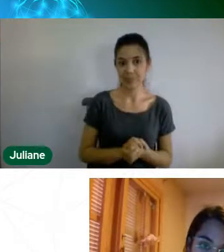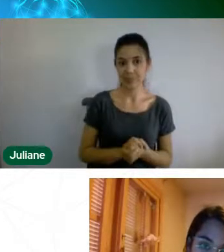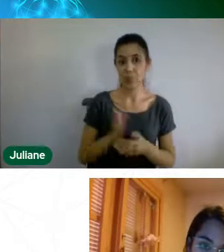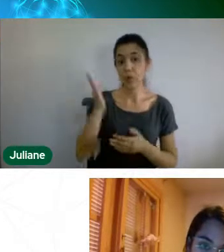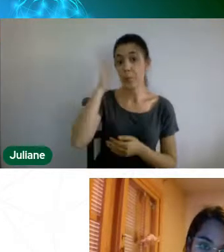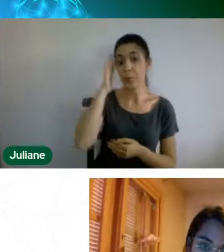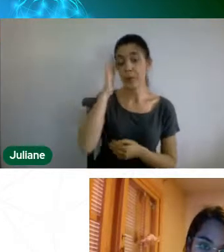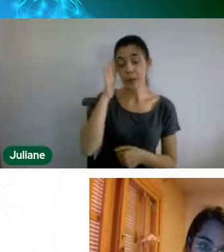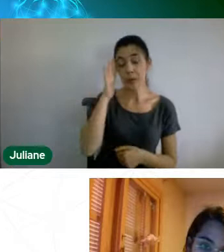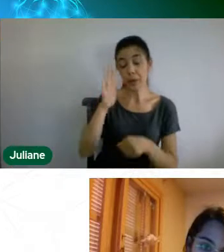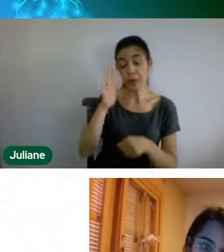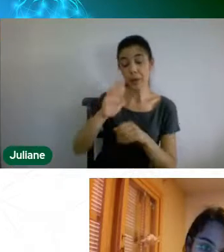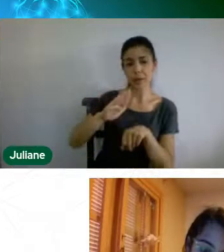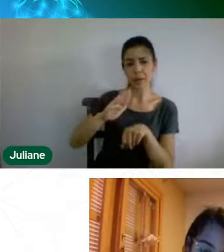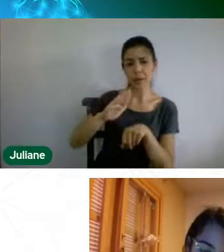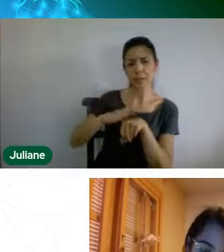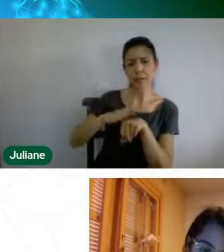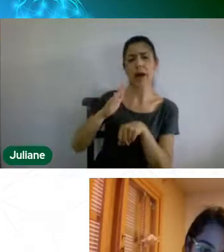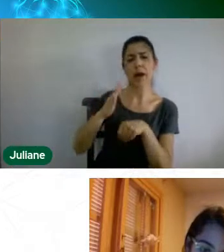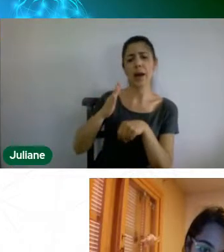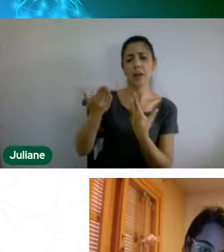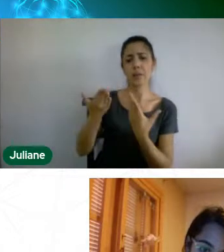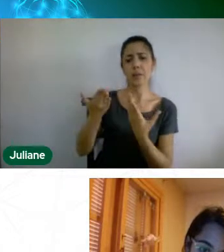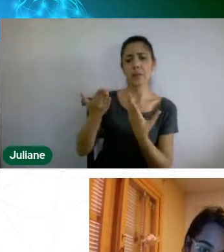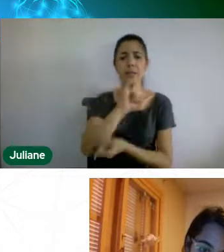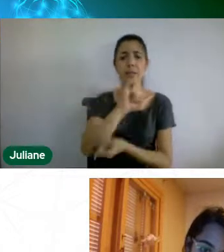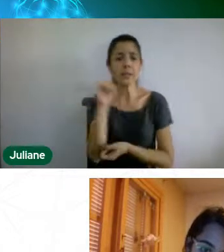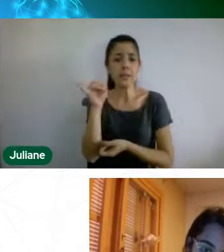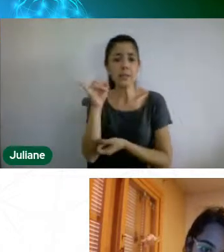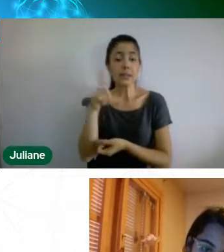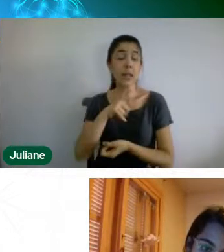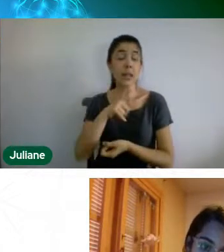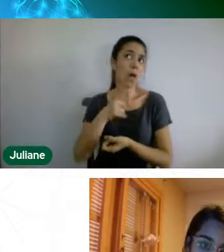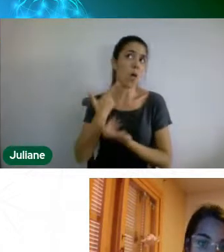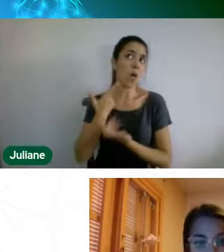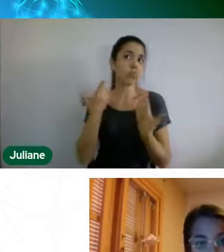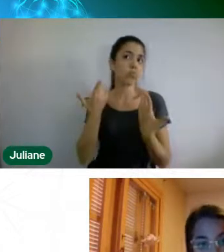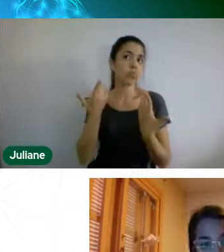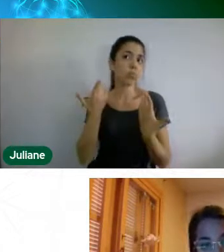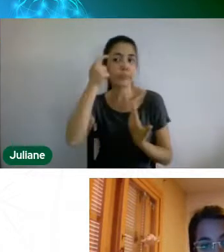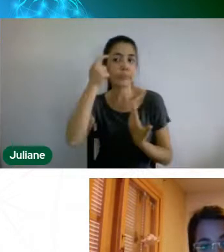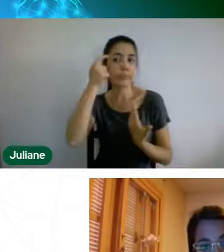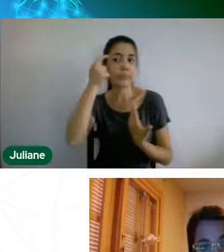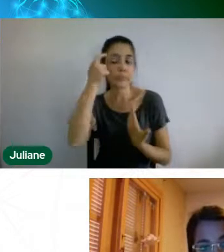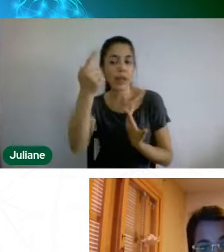se tem algum direcionamento nessa área, de quantificar realmente esse retorno.